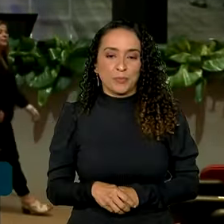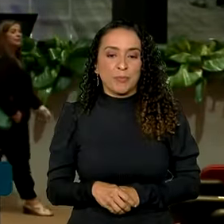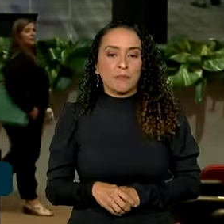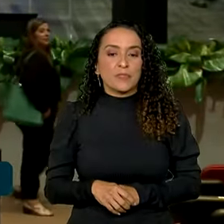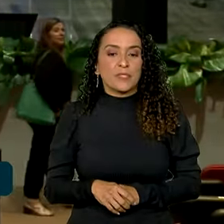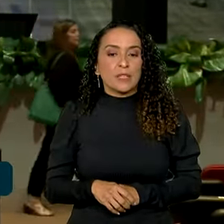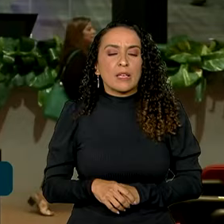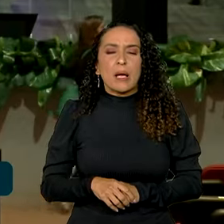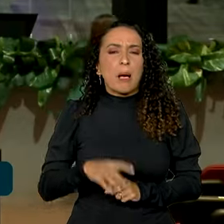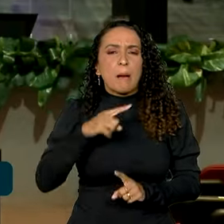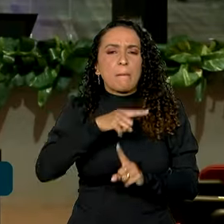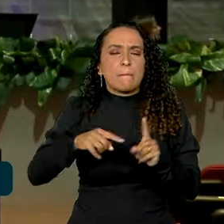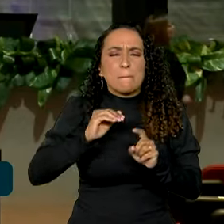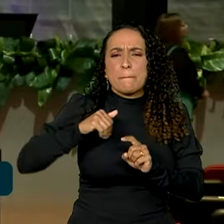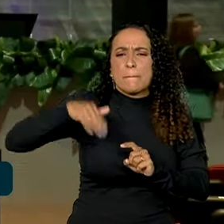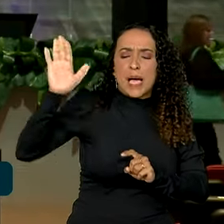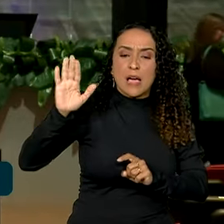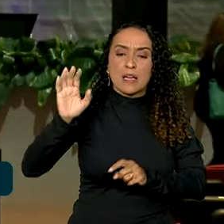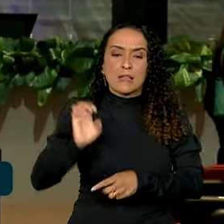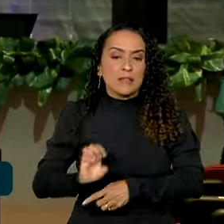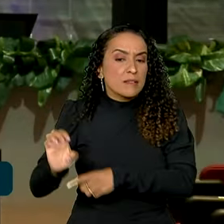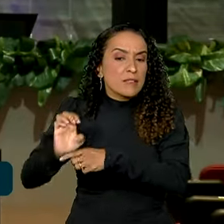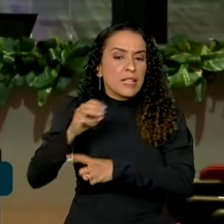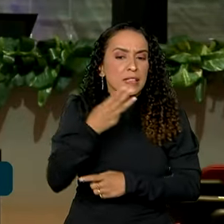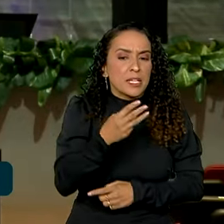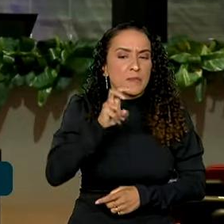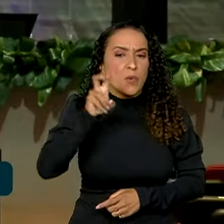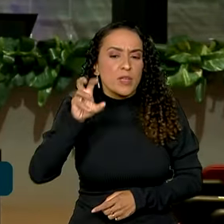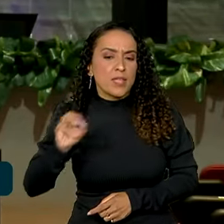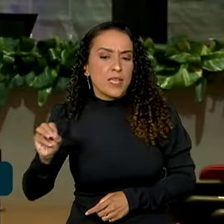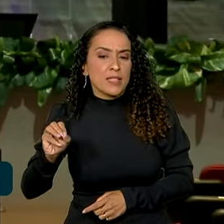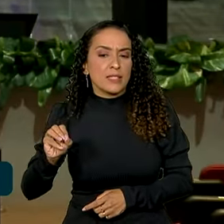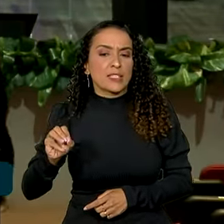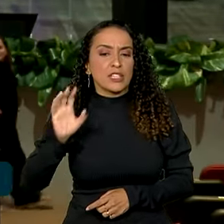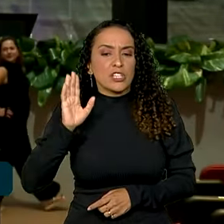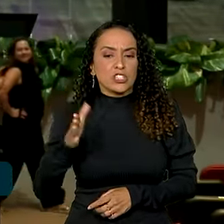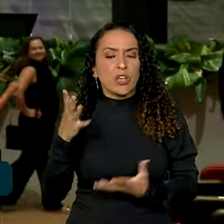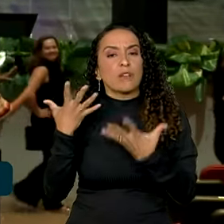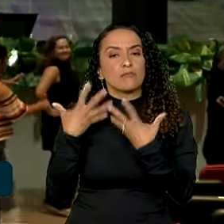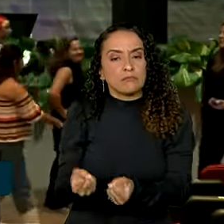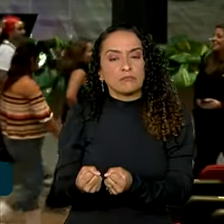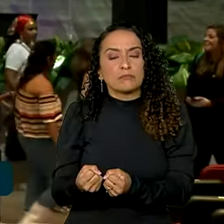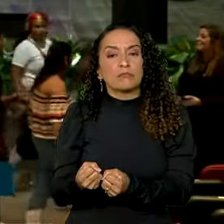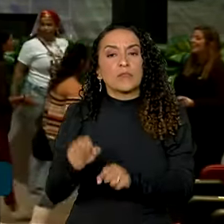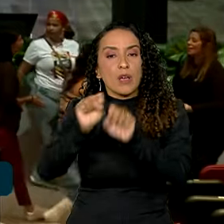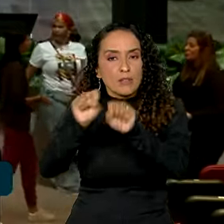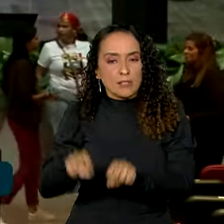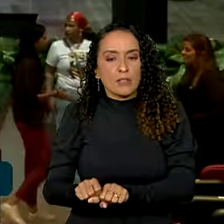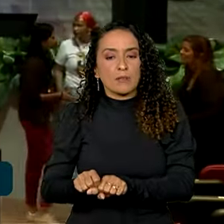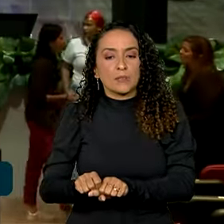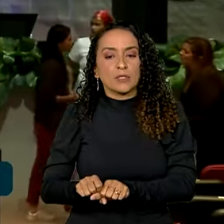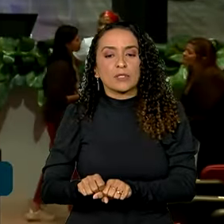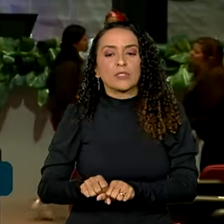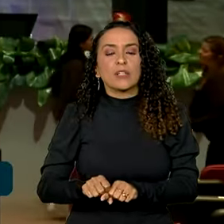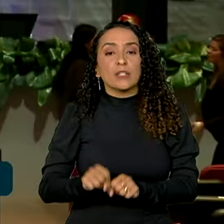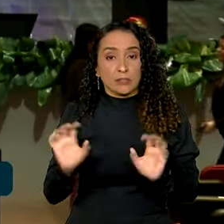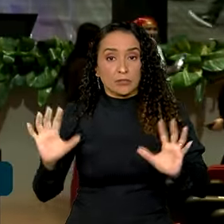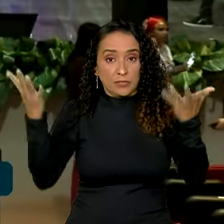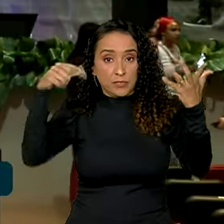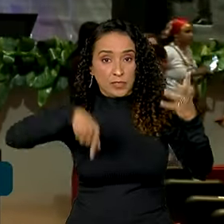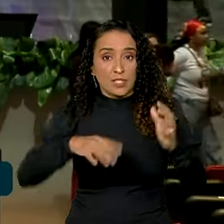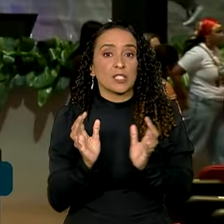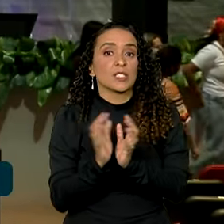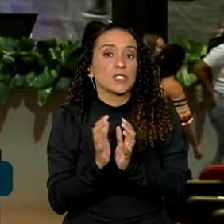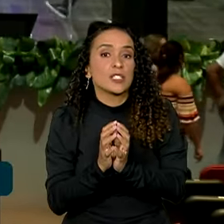Mais da metade das cidades brasileiras, cerca de 3.500, já aderiram a este sistema. Este evento, aqui em